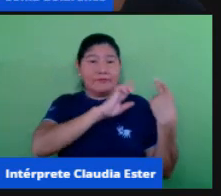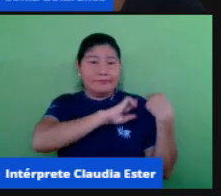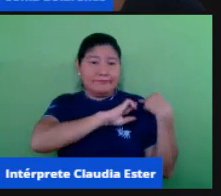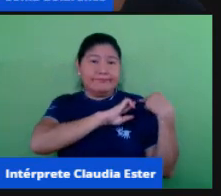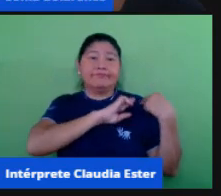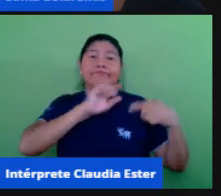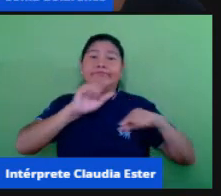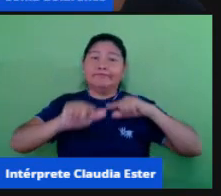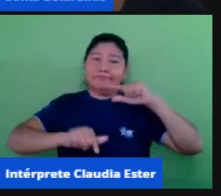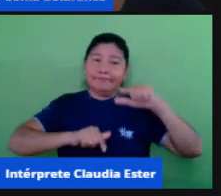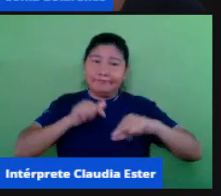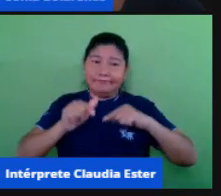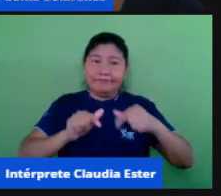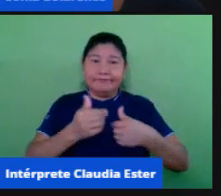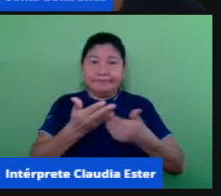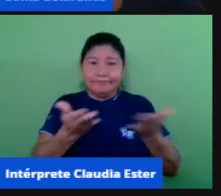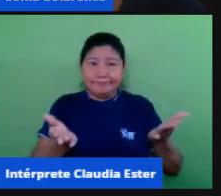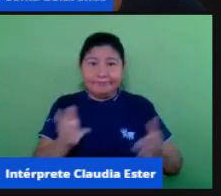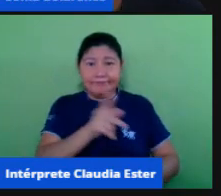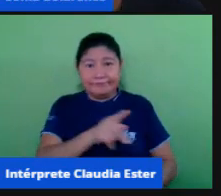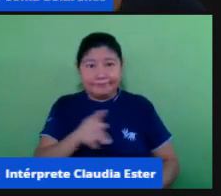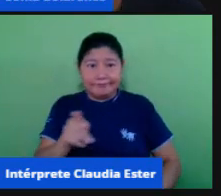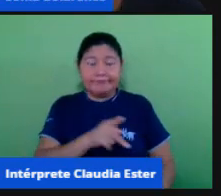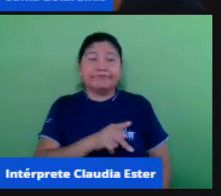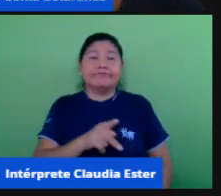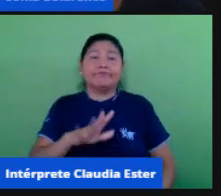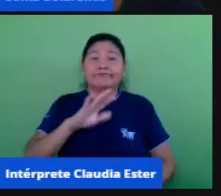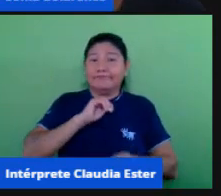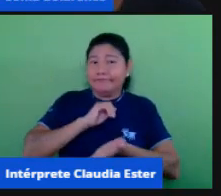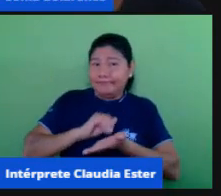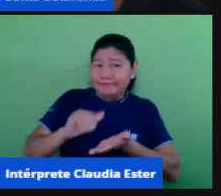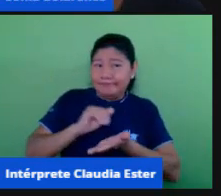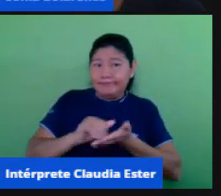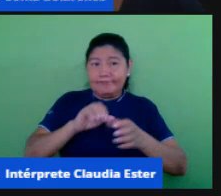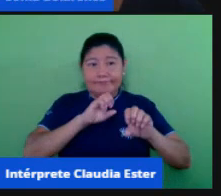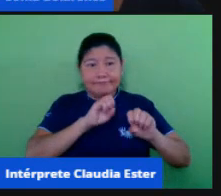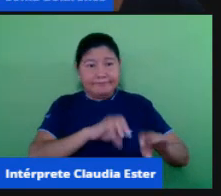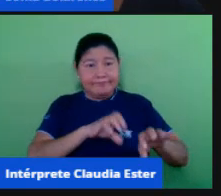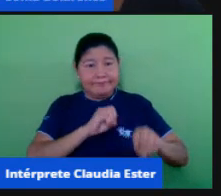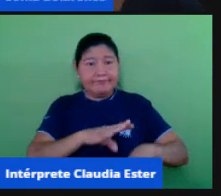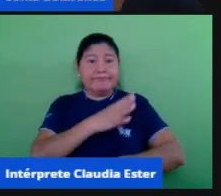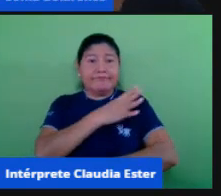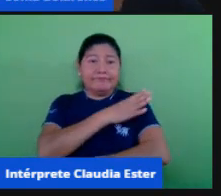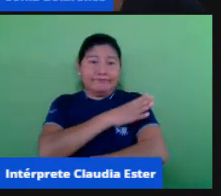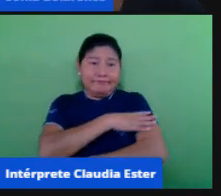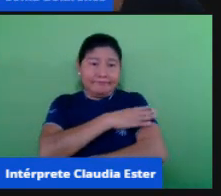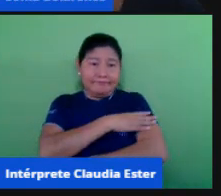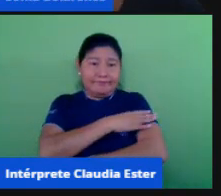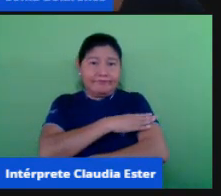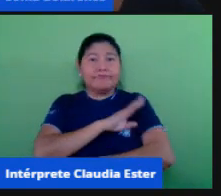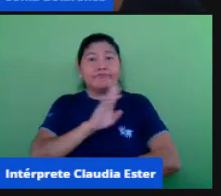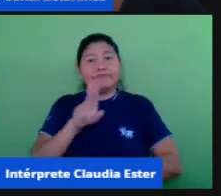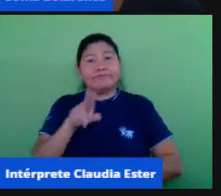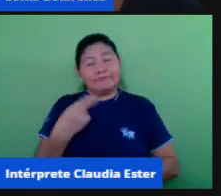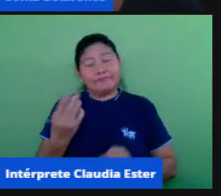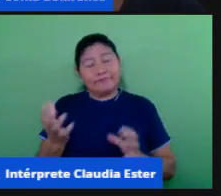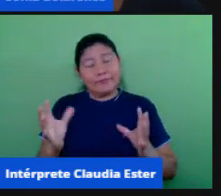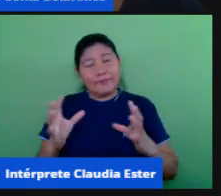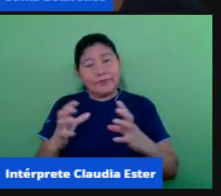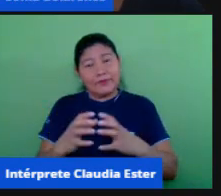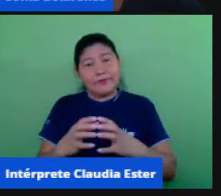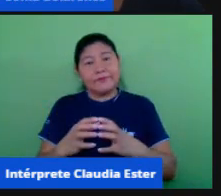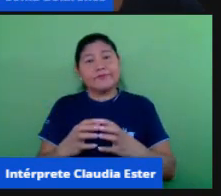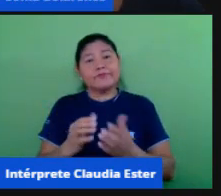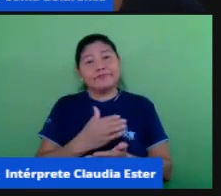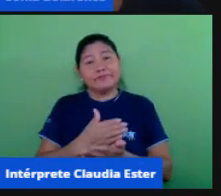quarto ano, da REM, e o compromisso com a educação municipal, nos coloca aqui para cumprirmos a nossa